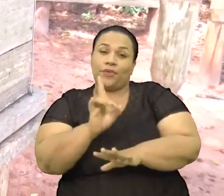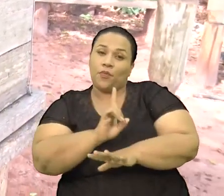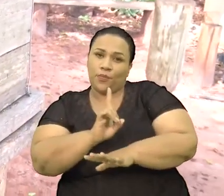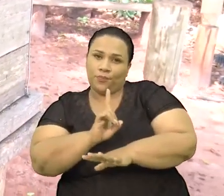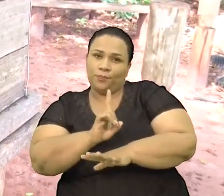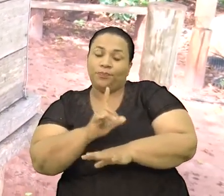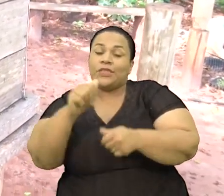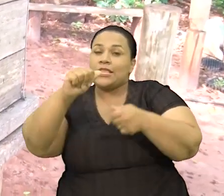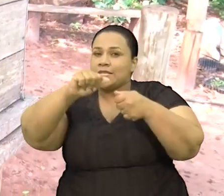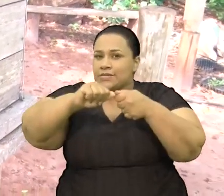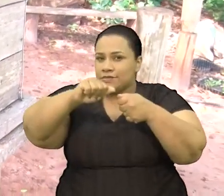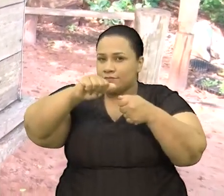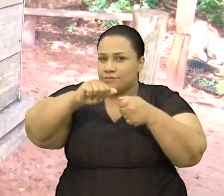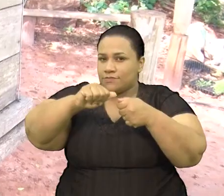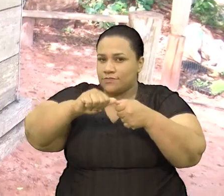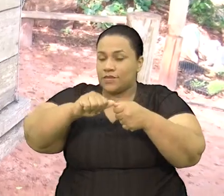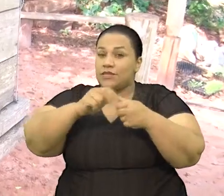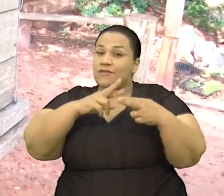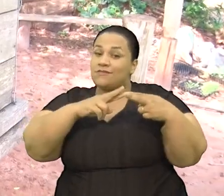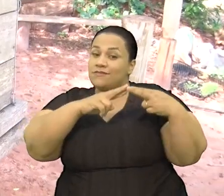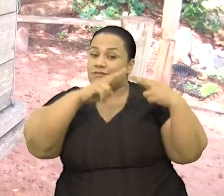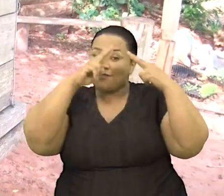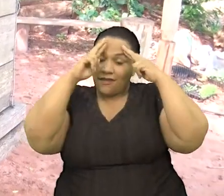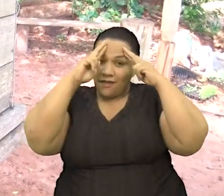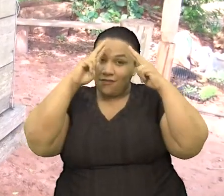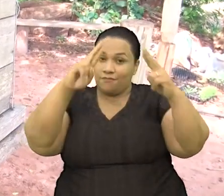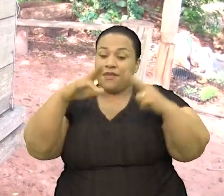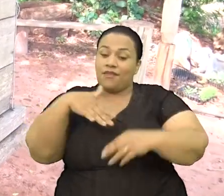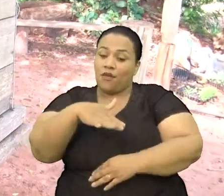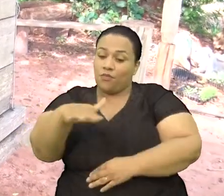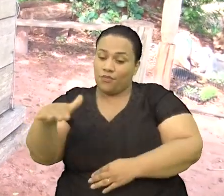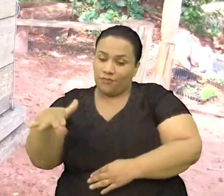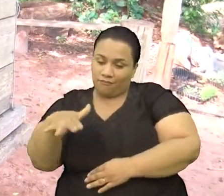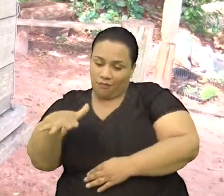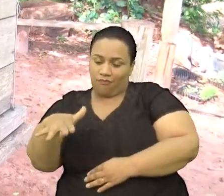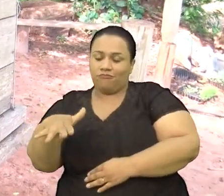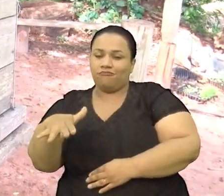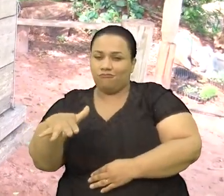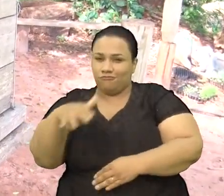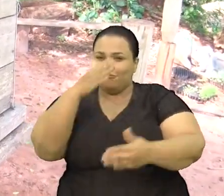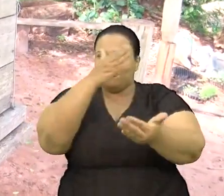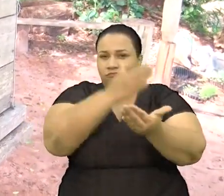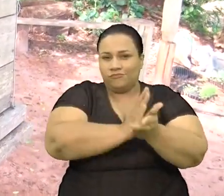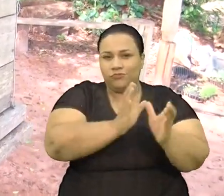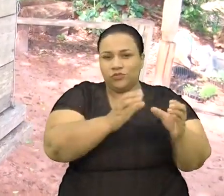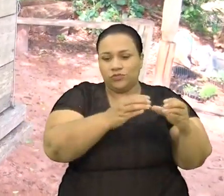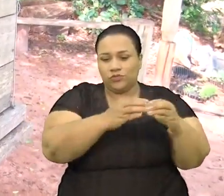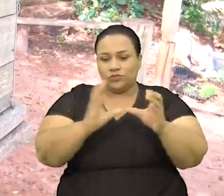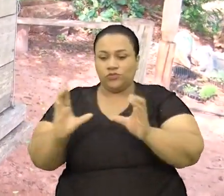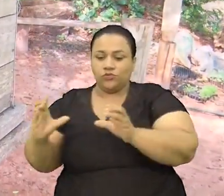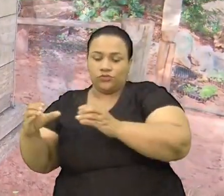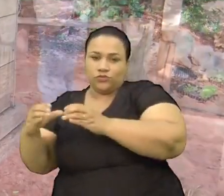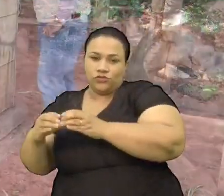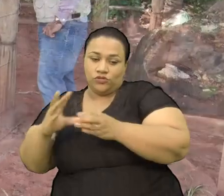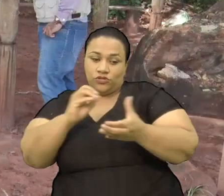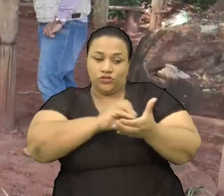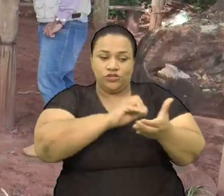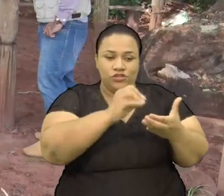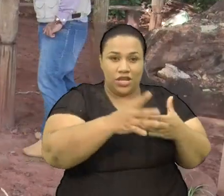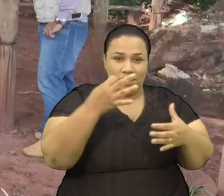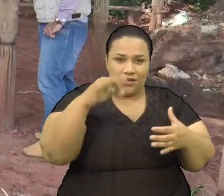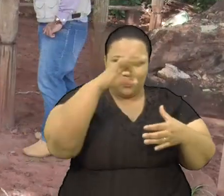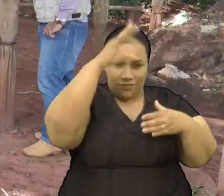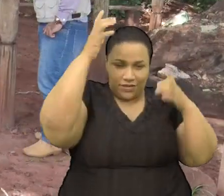Não Ela tem que ser feita E tem que respeitar O espaço Dessa divisão Quando é feita a divisão Eu tenho que tirar A